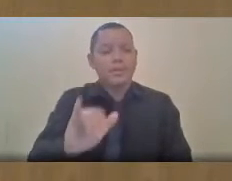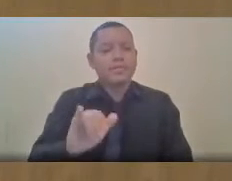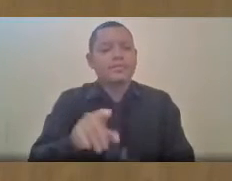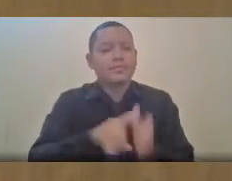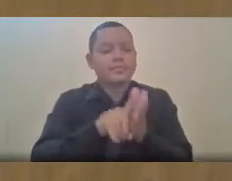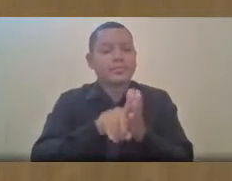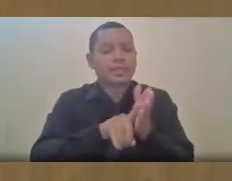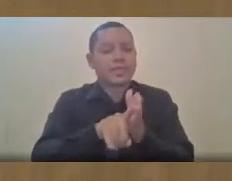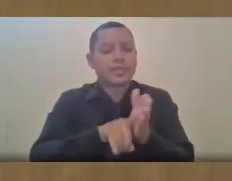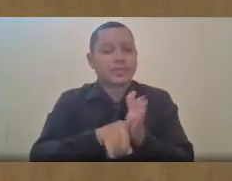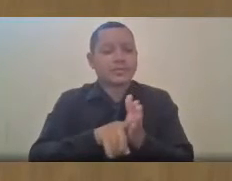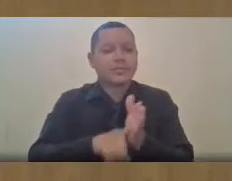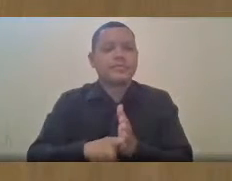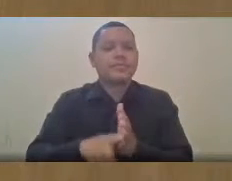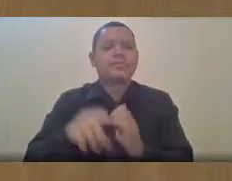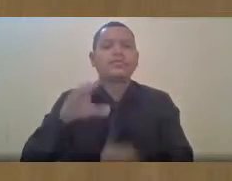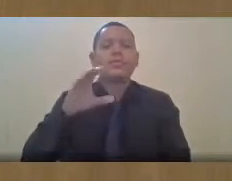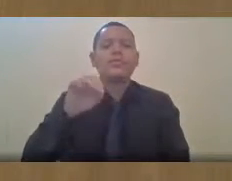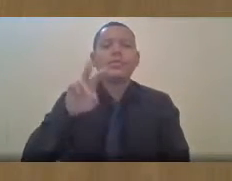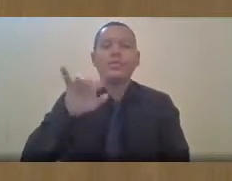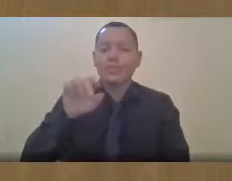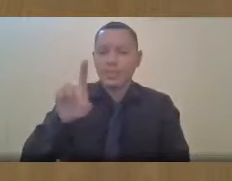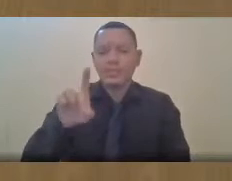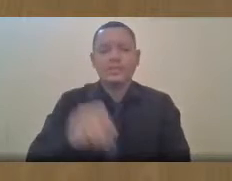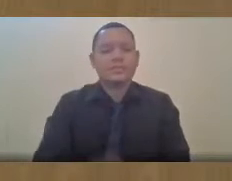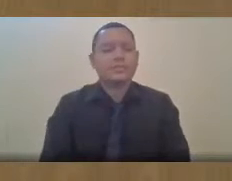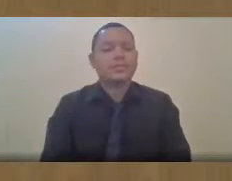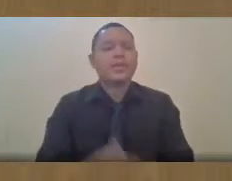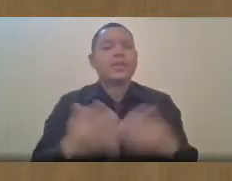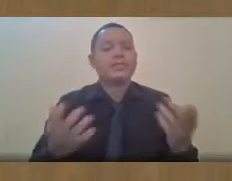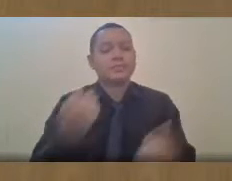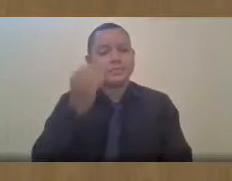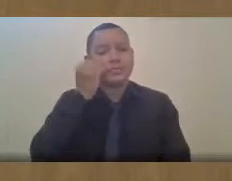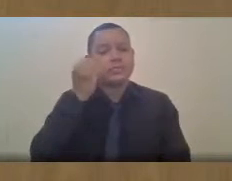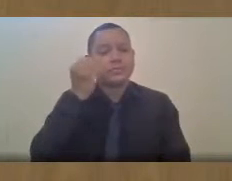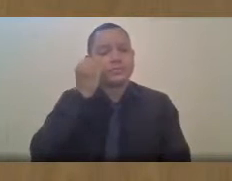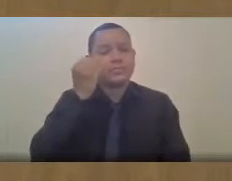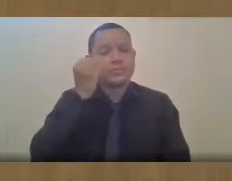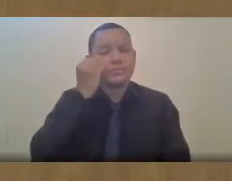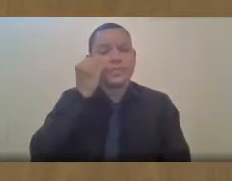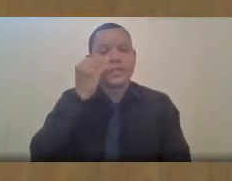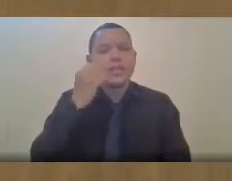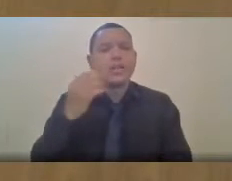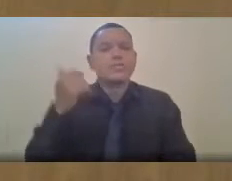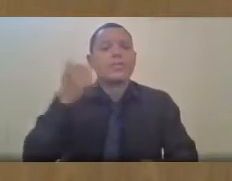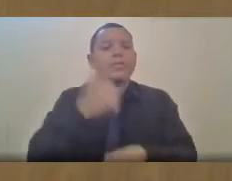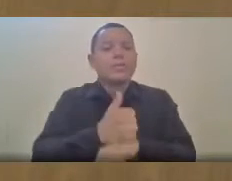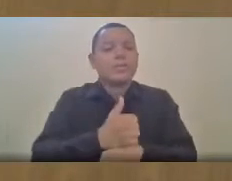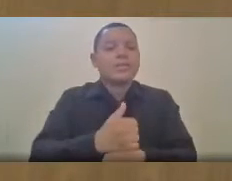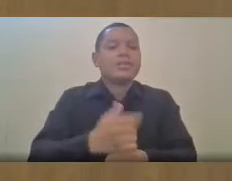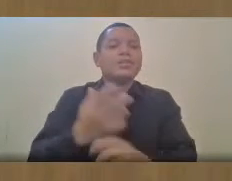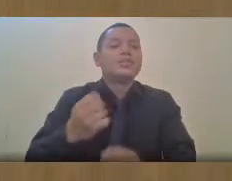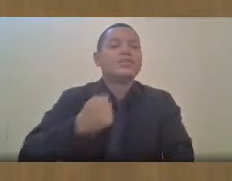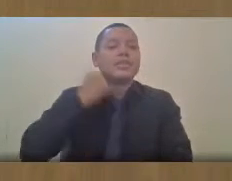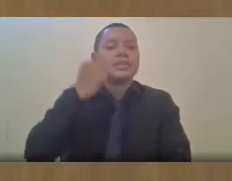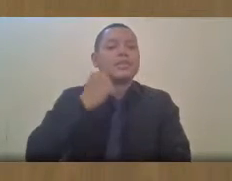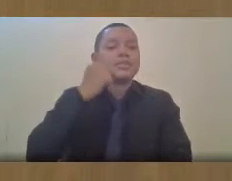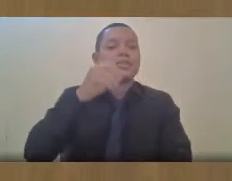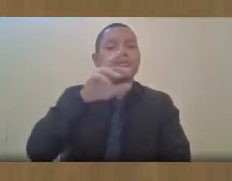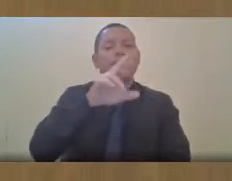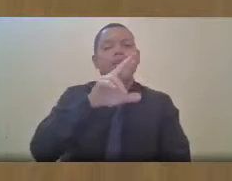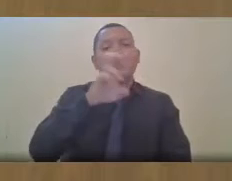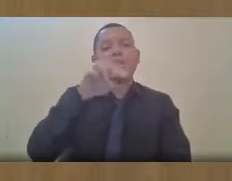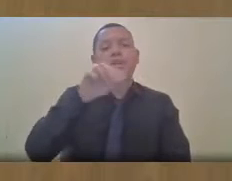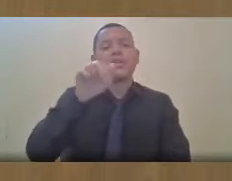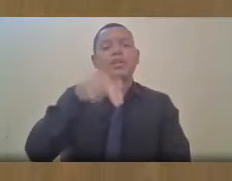CPI do Covid. E olha só, senhores e senhoras, colocaram o senador Renan Calheiro para ser o